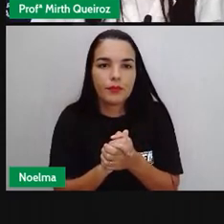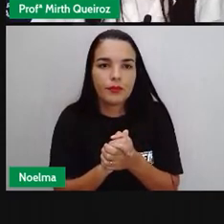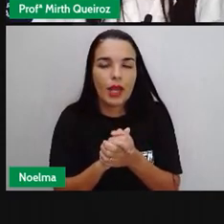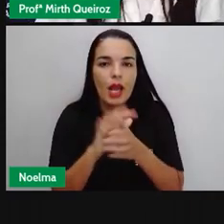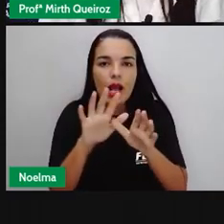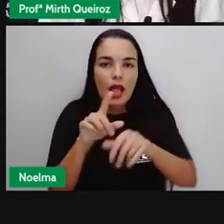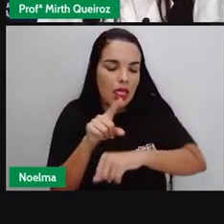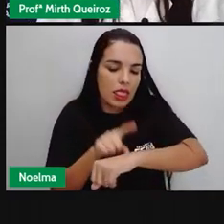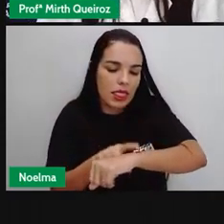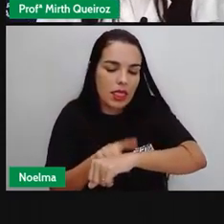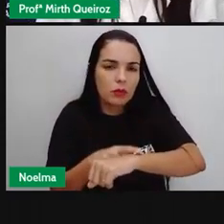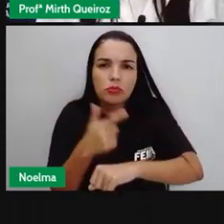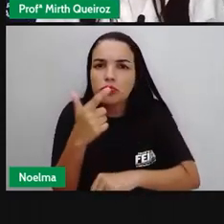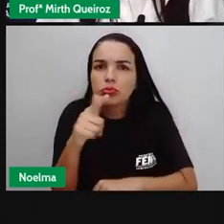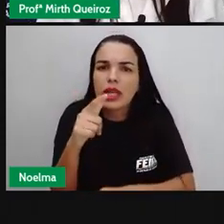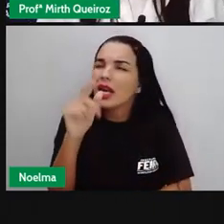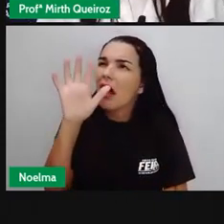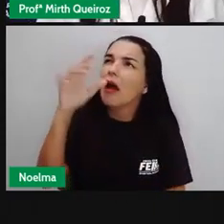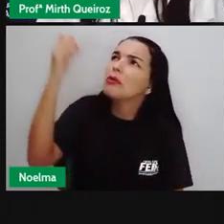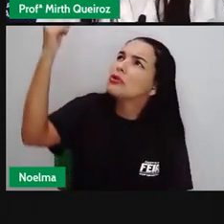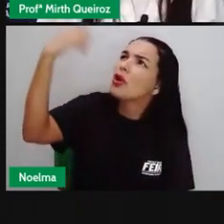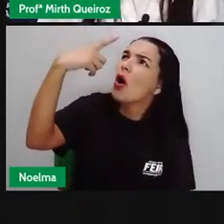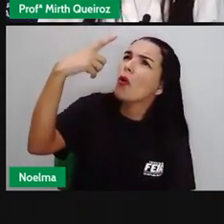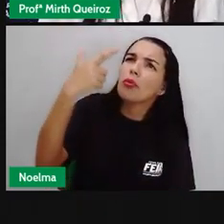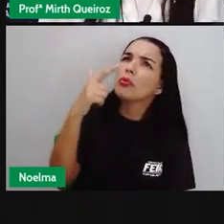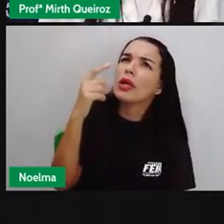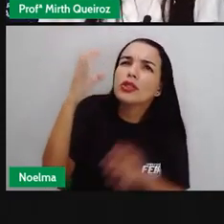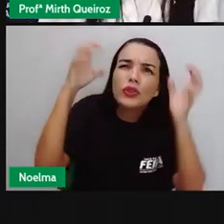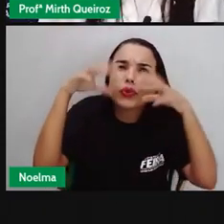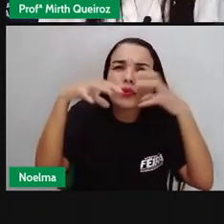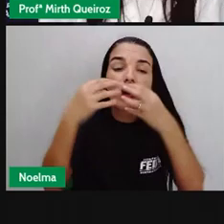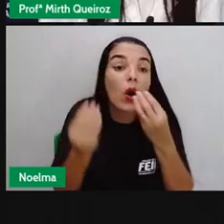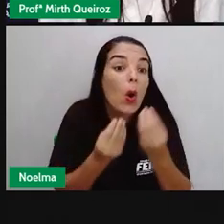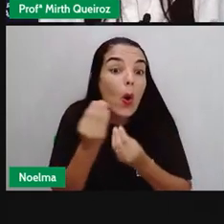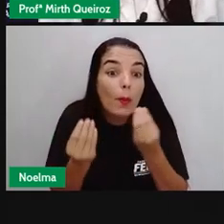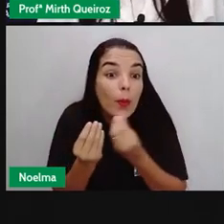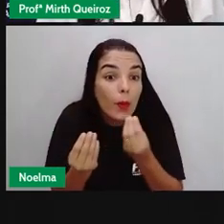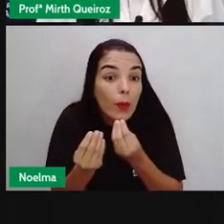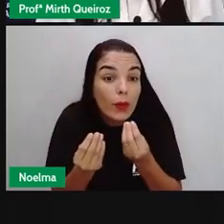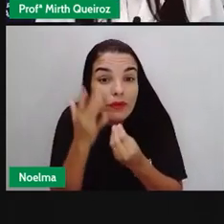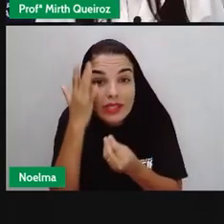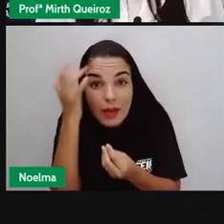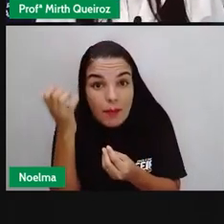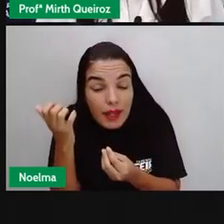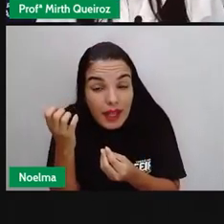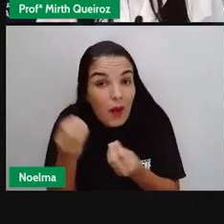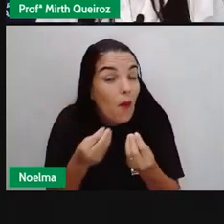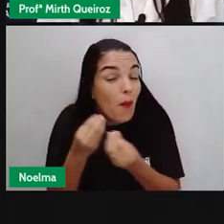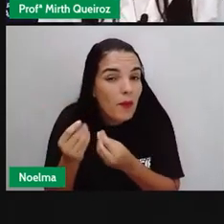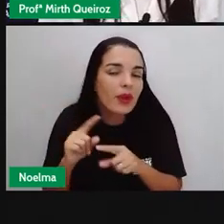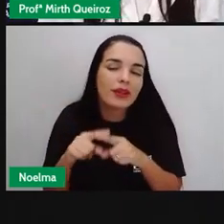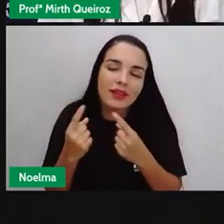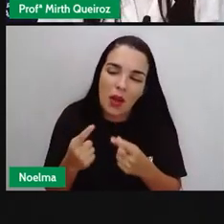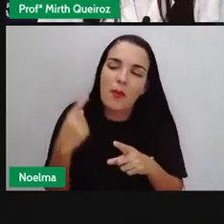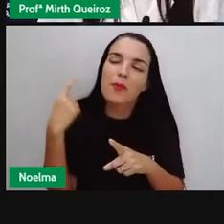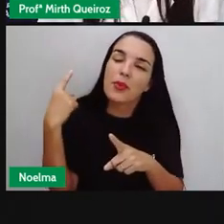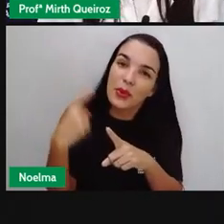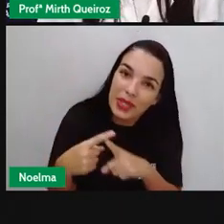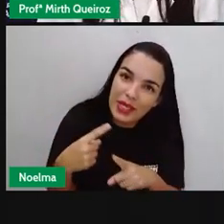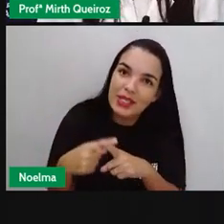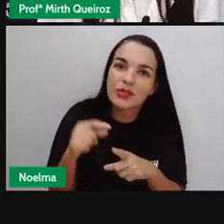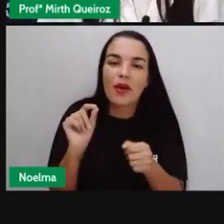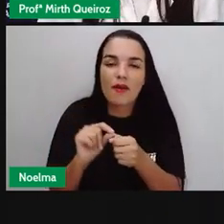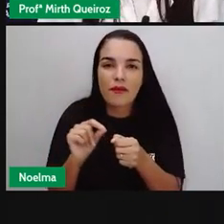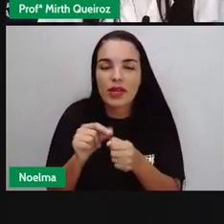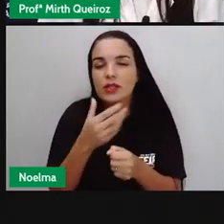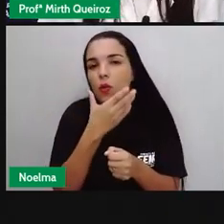um período ensolarado Se estivesse chovendo Como é que eles iam fazer Para poder medir o tempo? Aí ficaria complicado, né? Por esse motivo